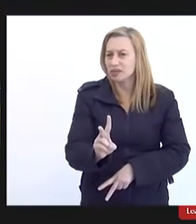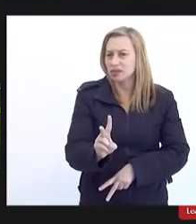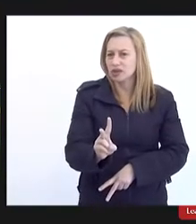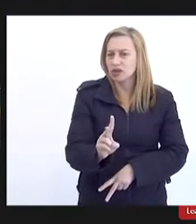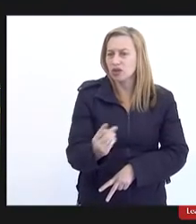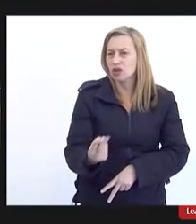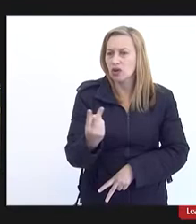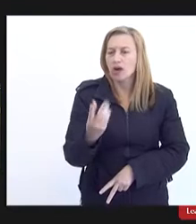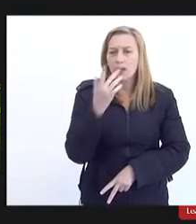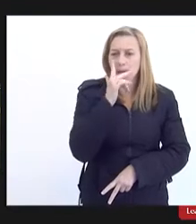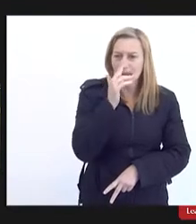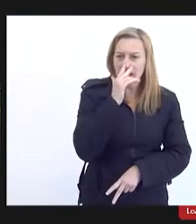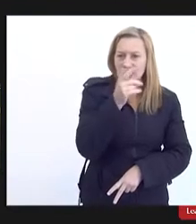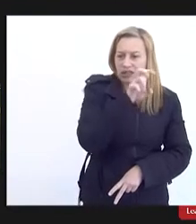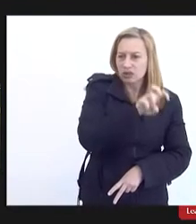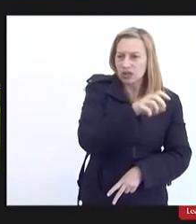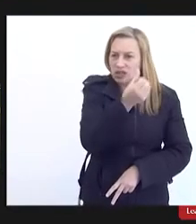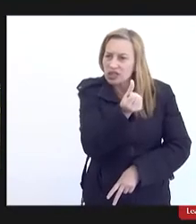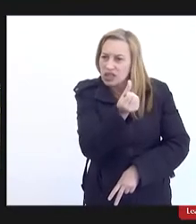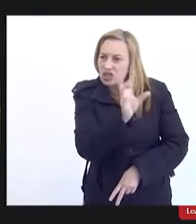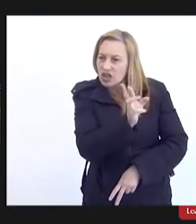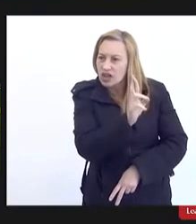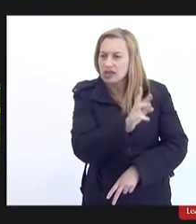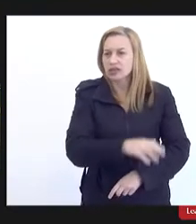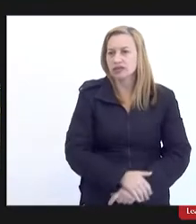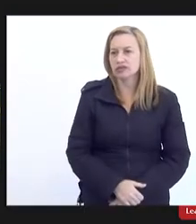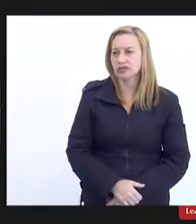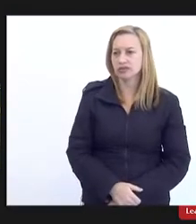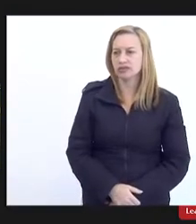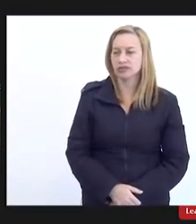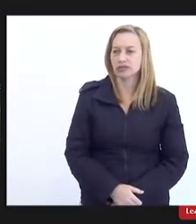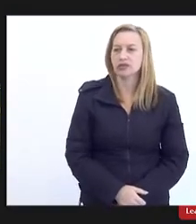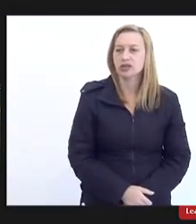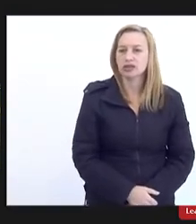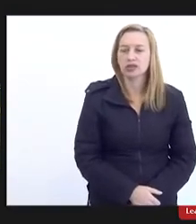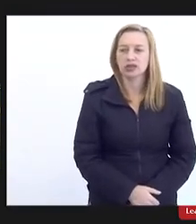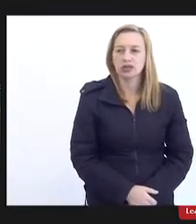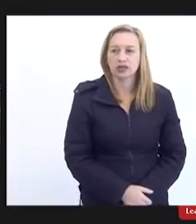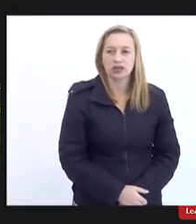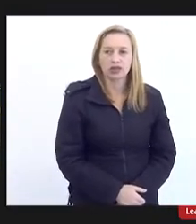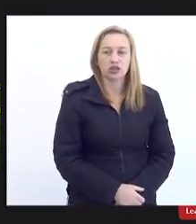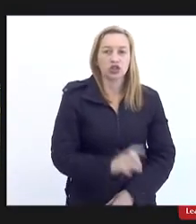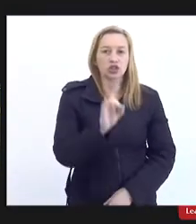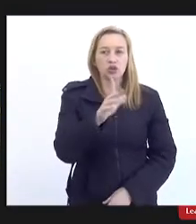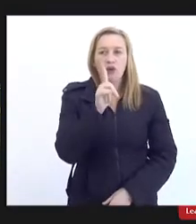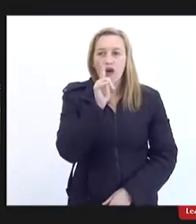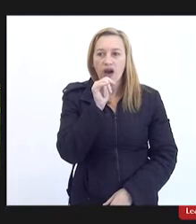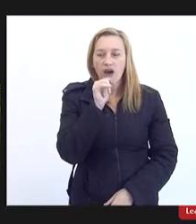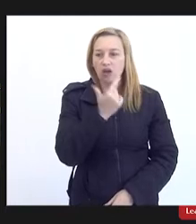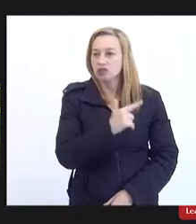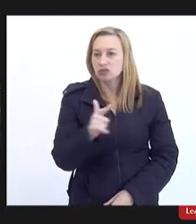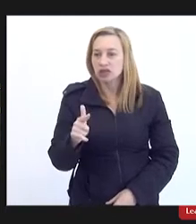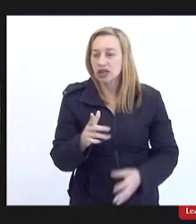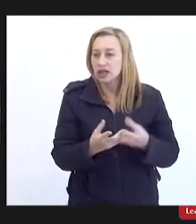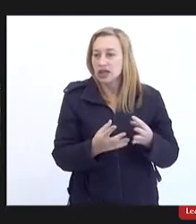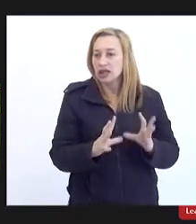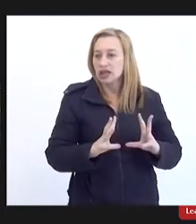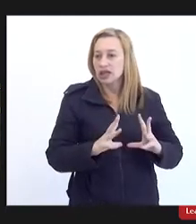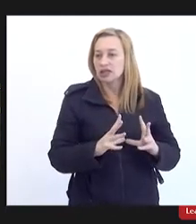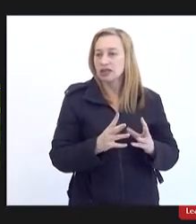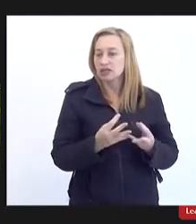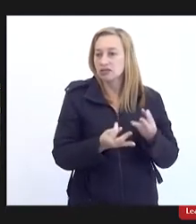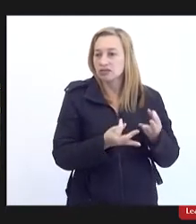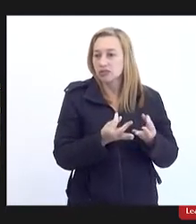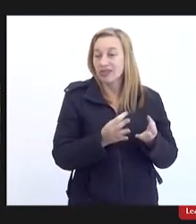56 reais parece não é 56 reais agora é só a água não tem tratamento de esgoto não